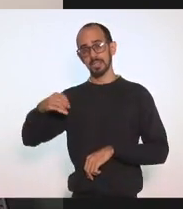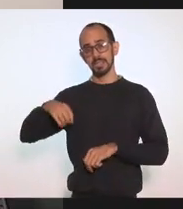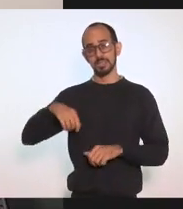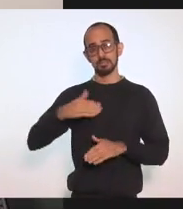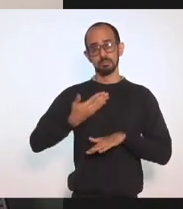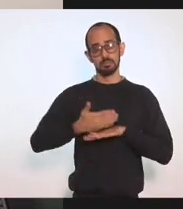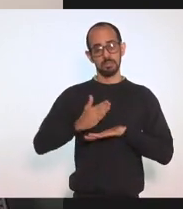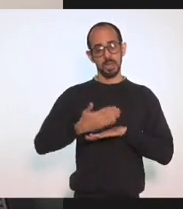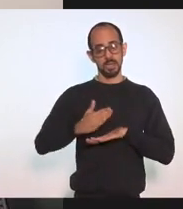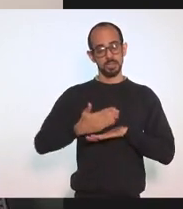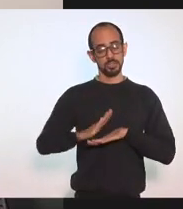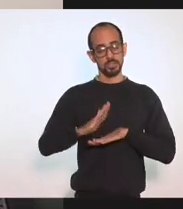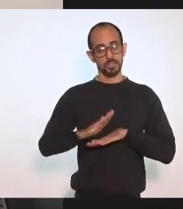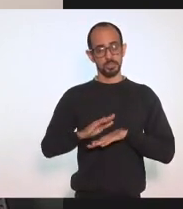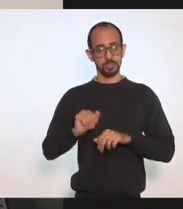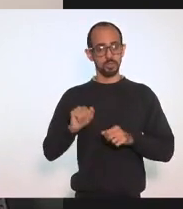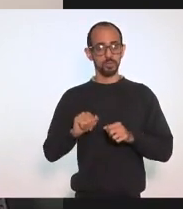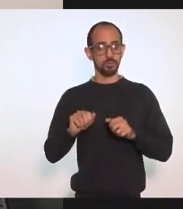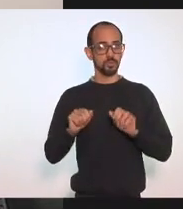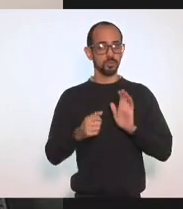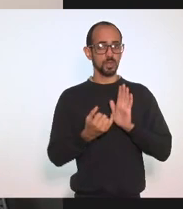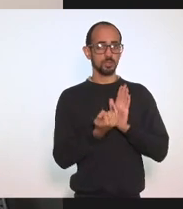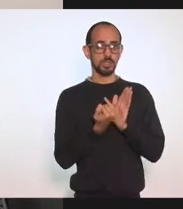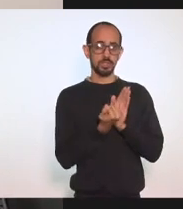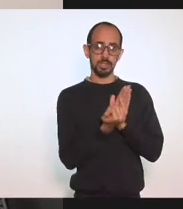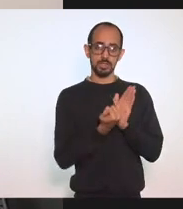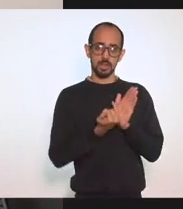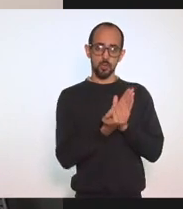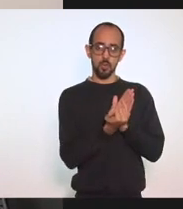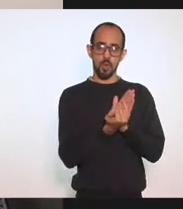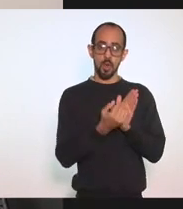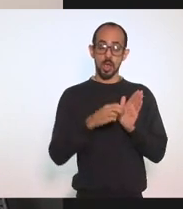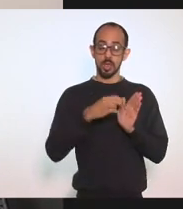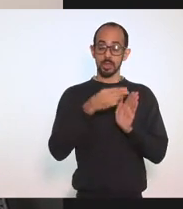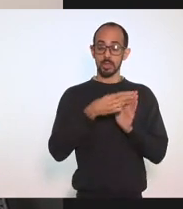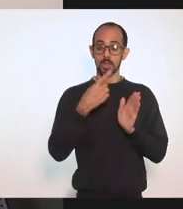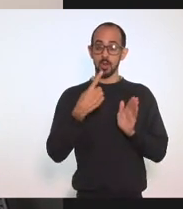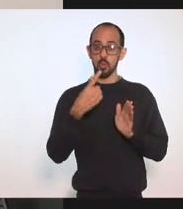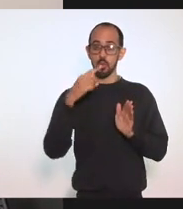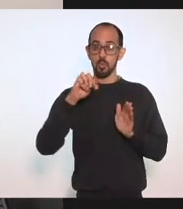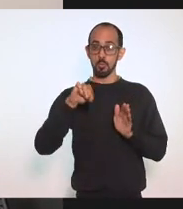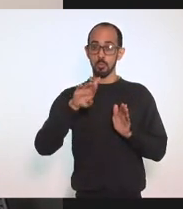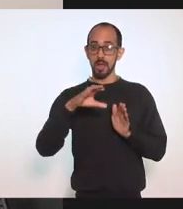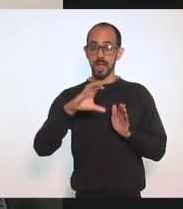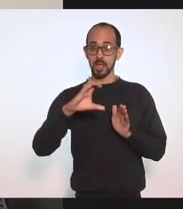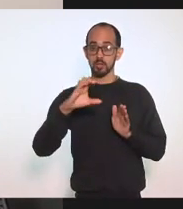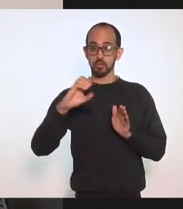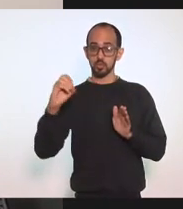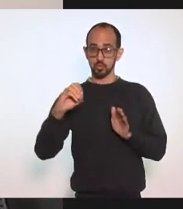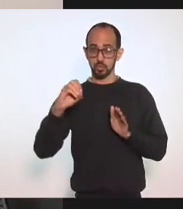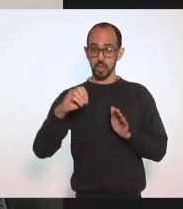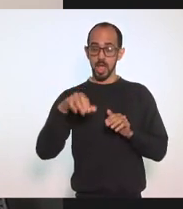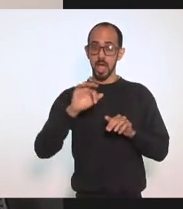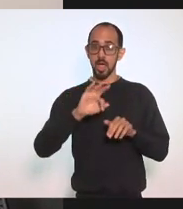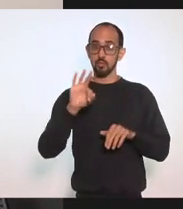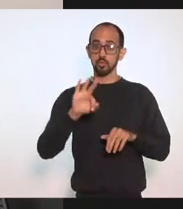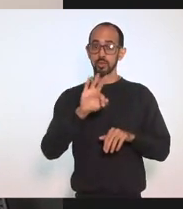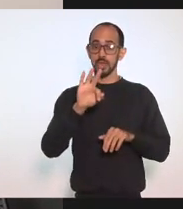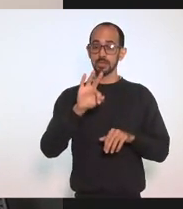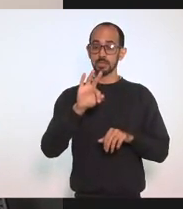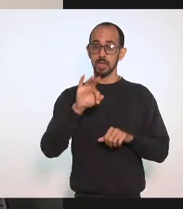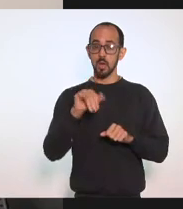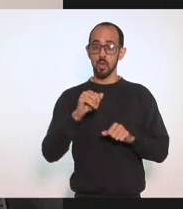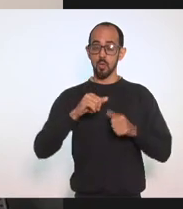Brasil Foram inscritas No dia 31 de março Semana passada A fundação Anunciou As 100